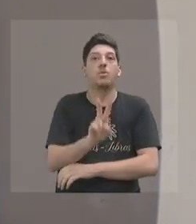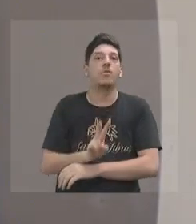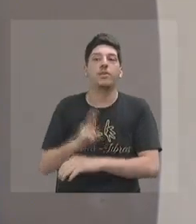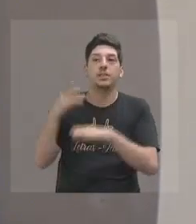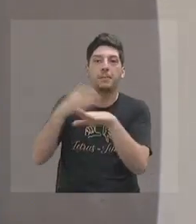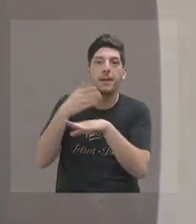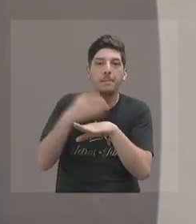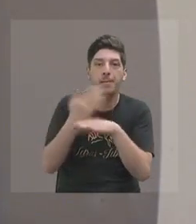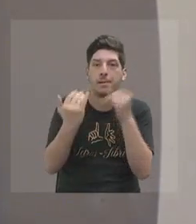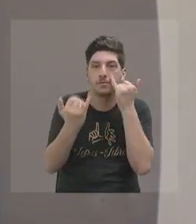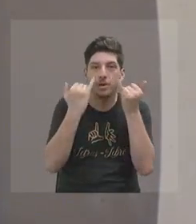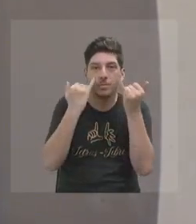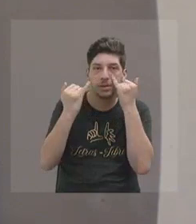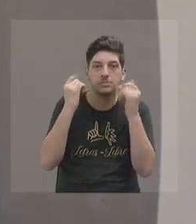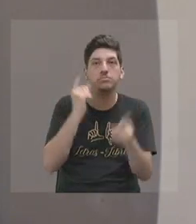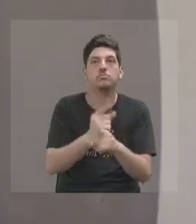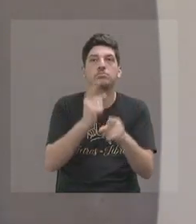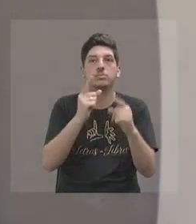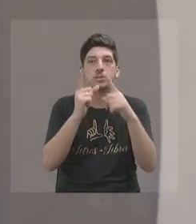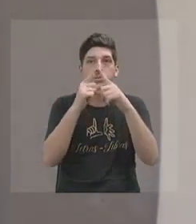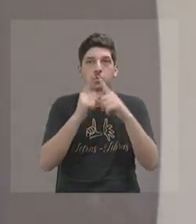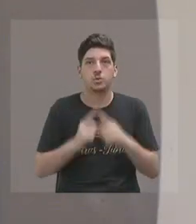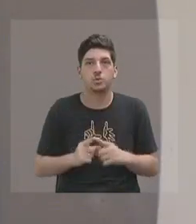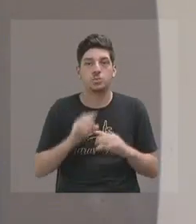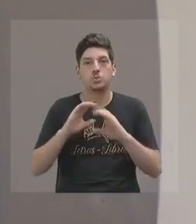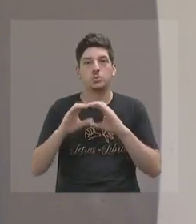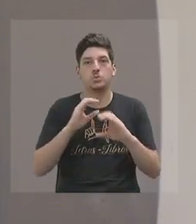é um tipo de comunicação muito eficiente.